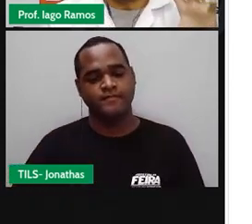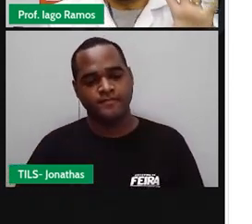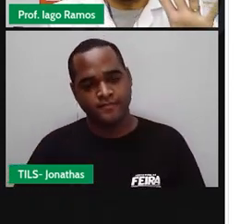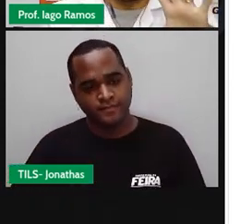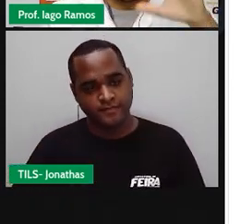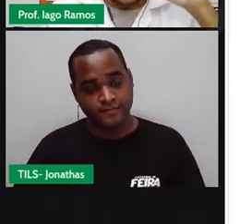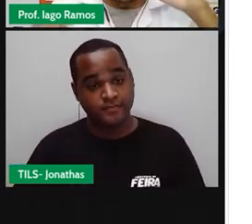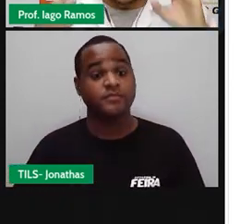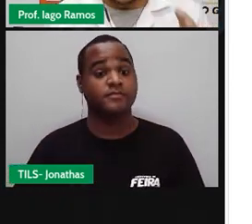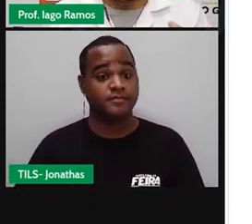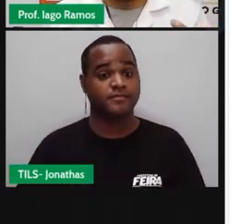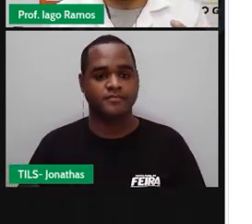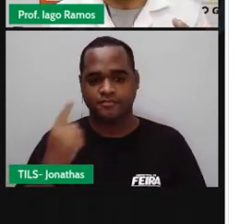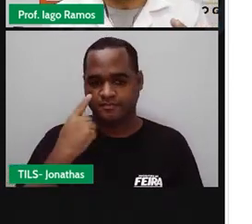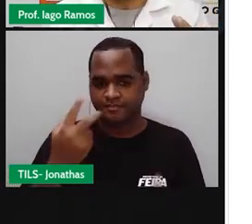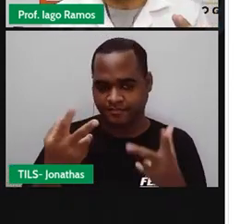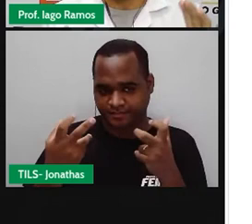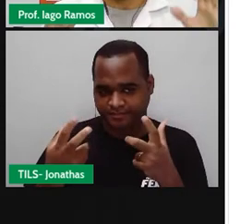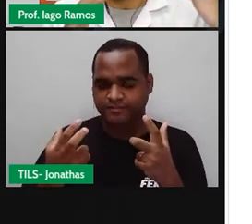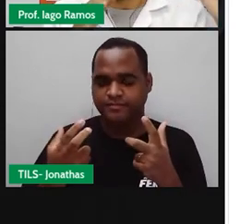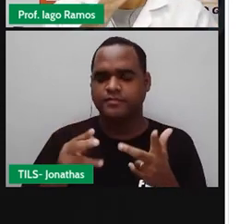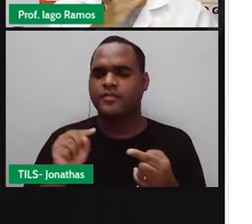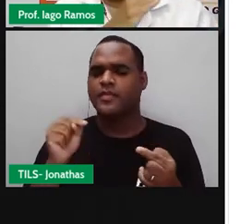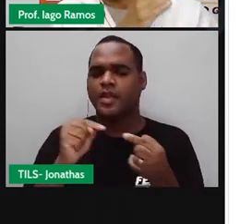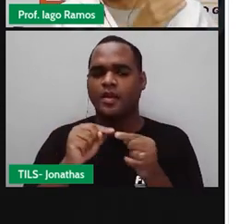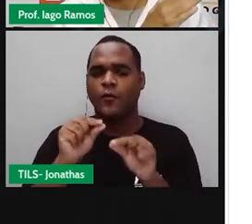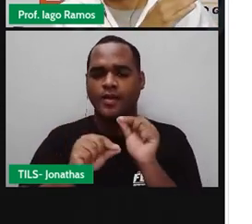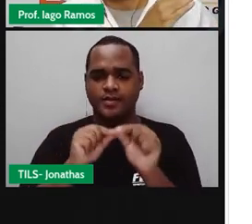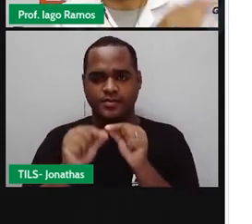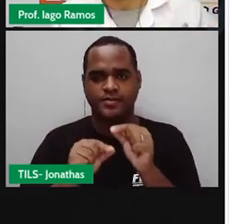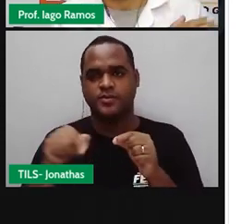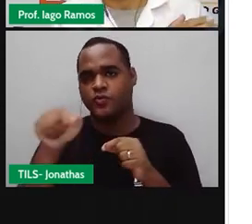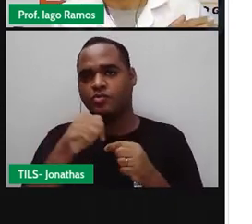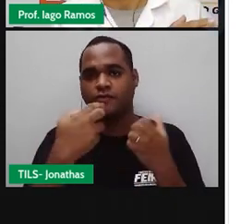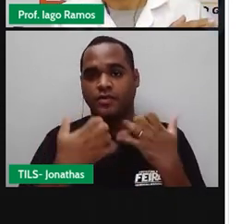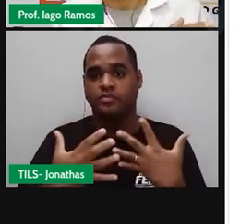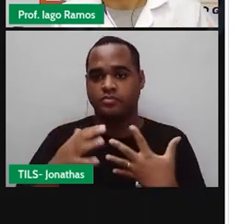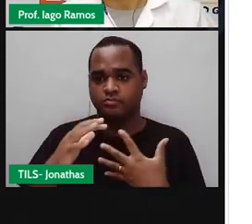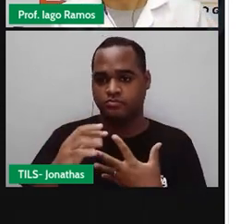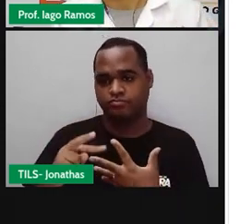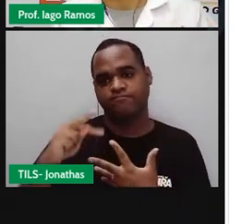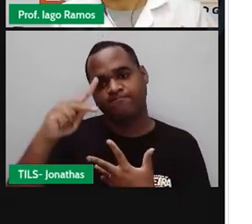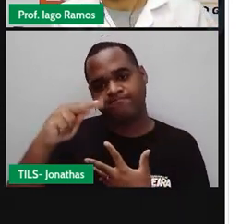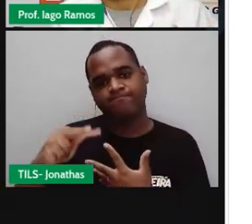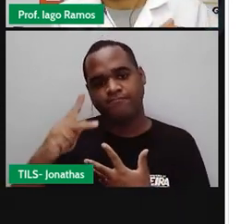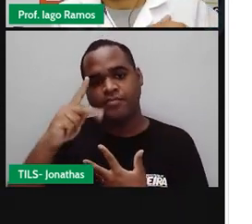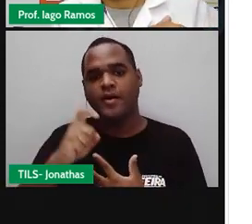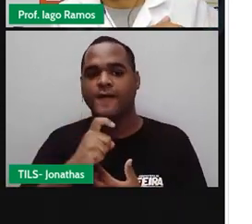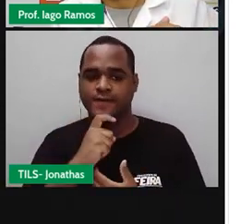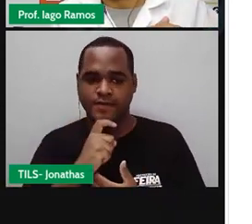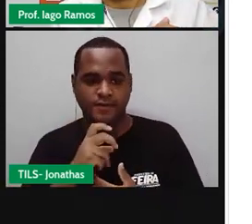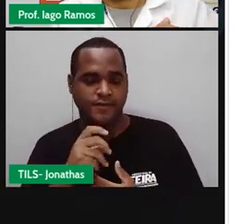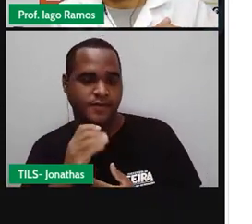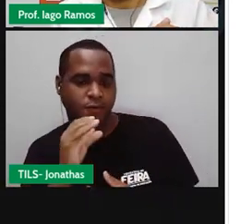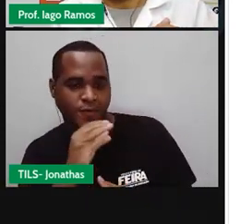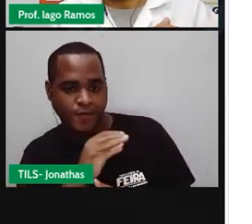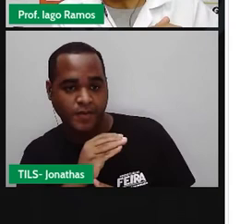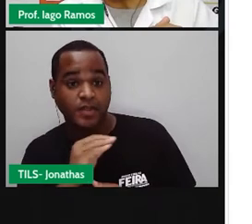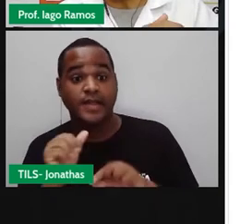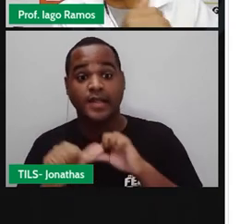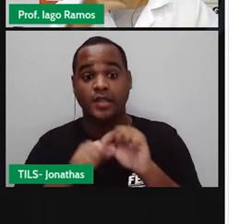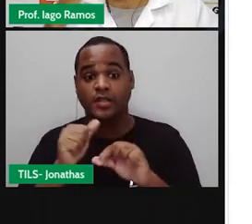Então, olha só. Até aqui, falamos de temperatura, apareceu números